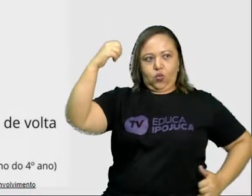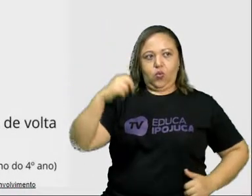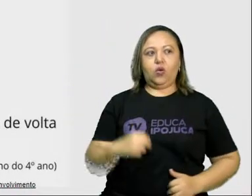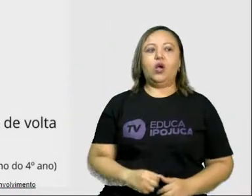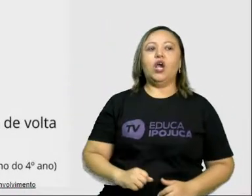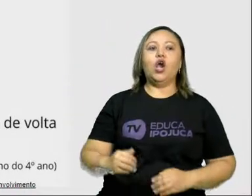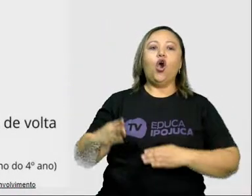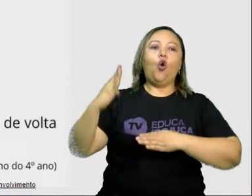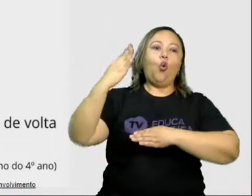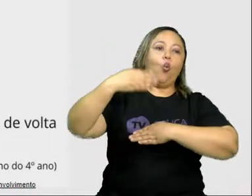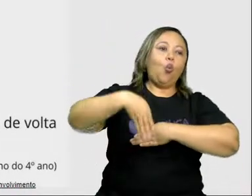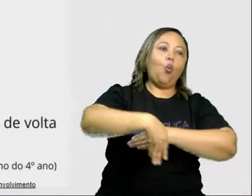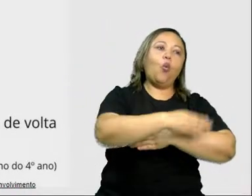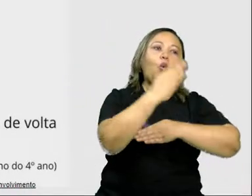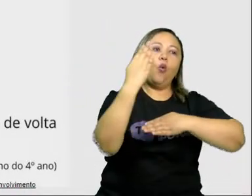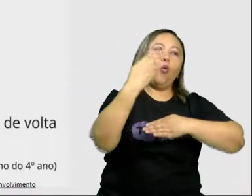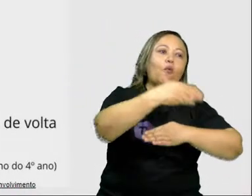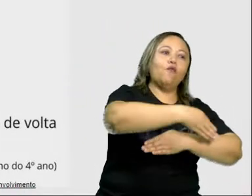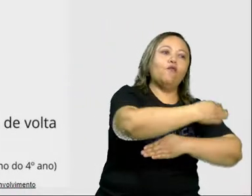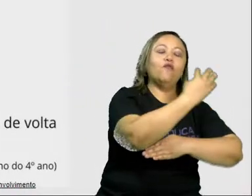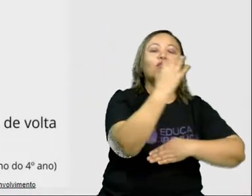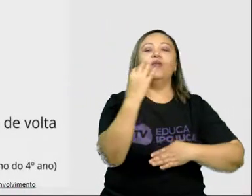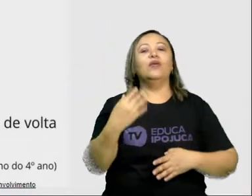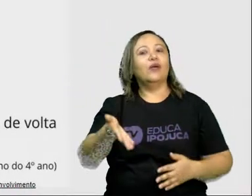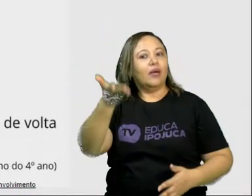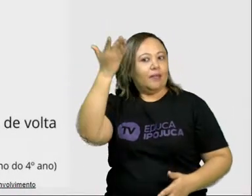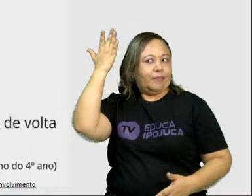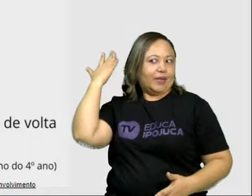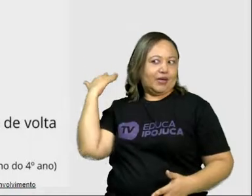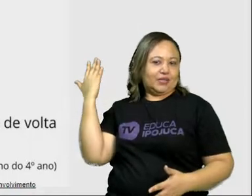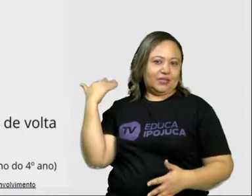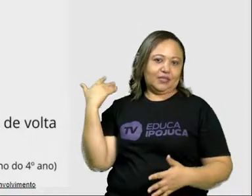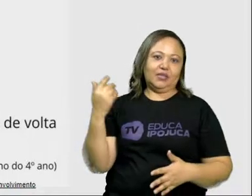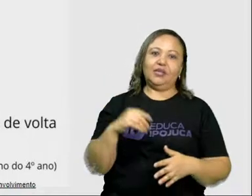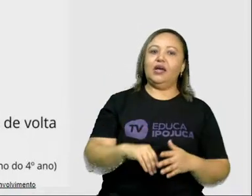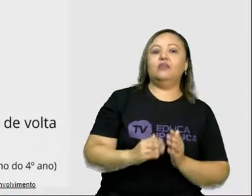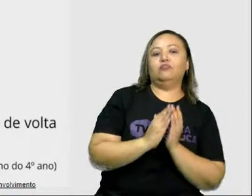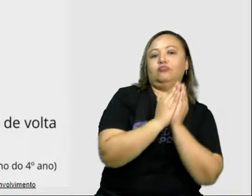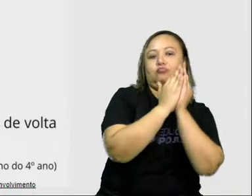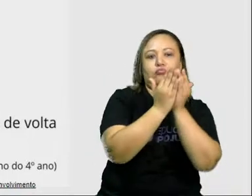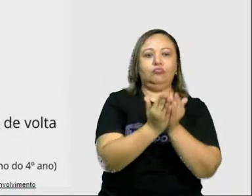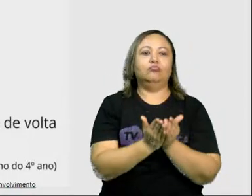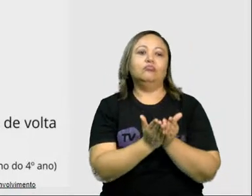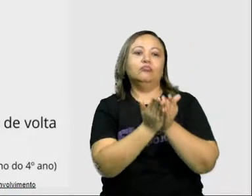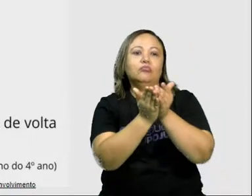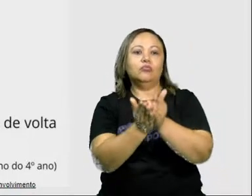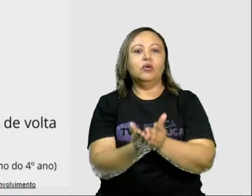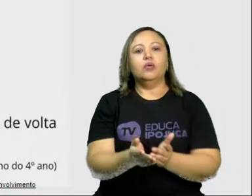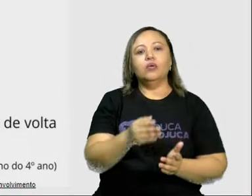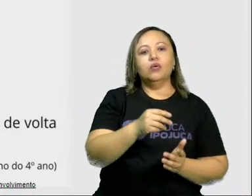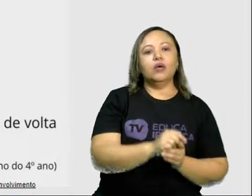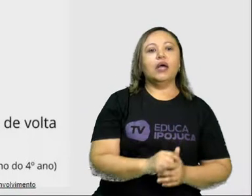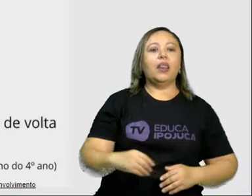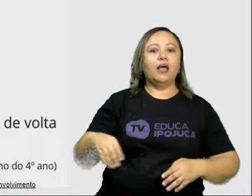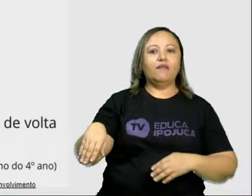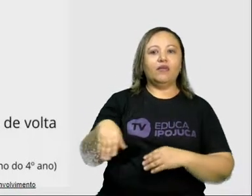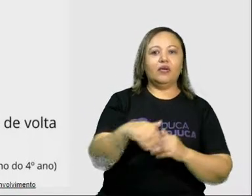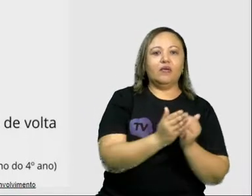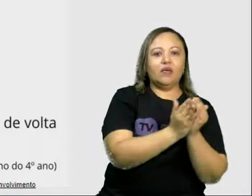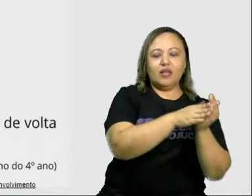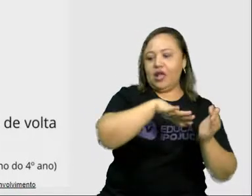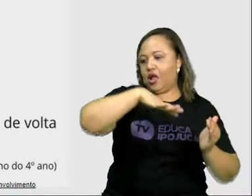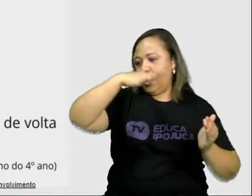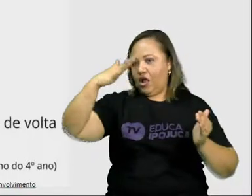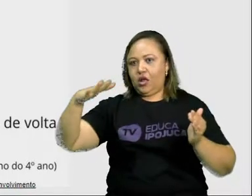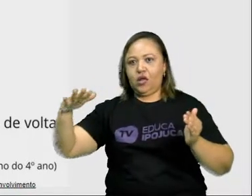o golfinho. Antigamente os navegadores costumavam navegar com